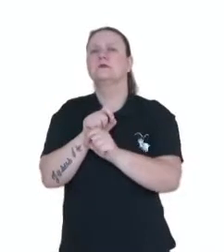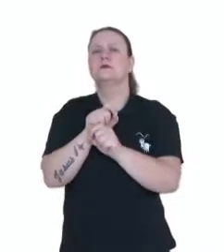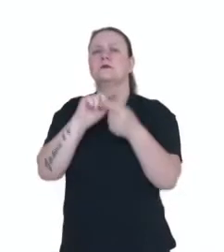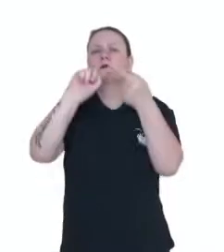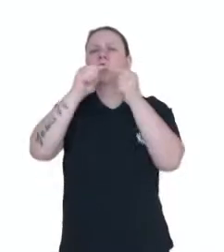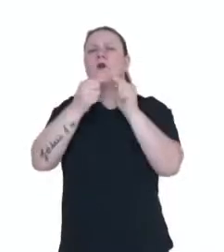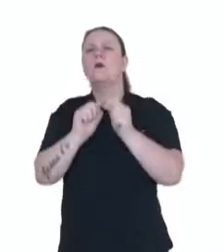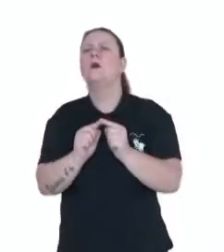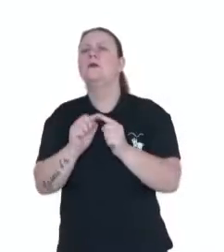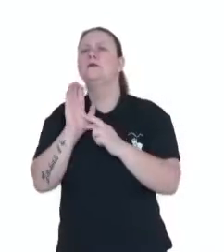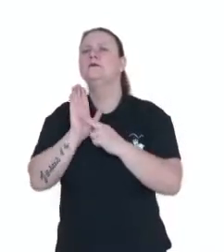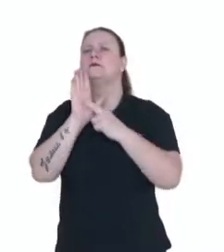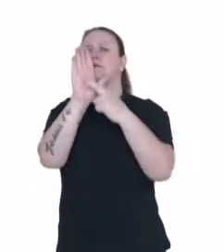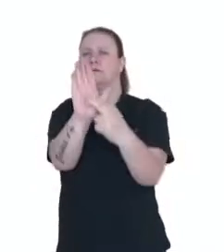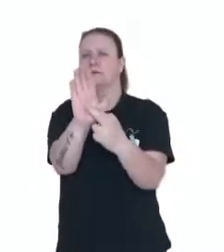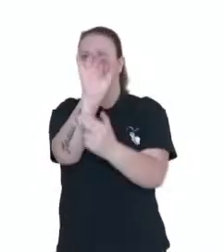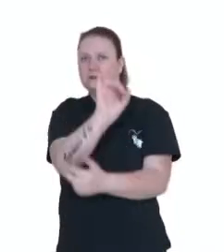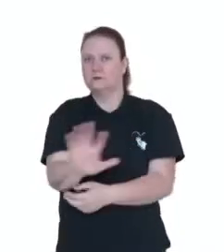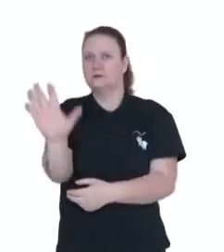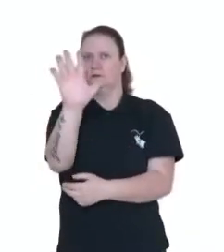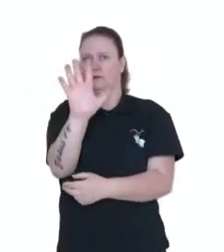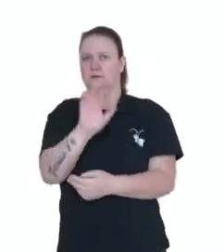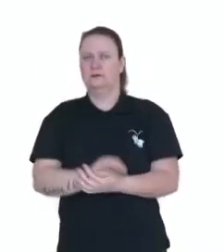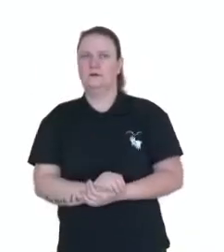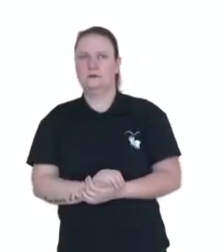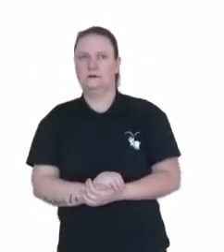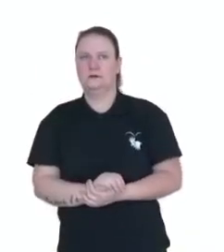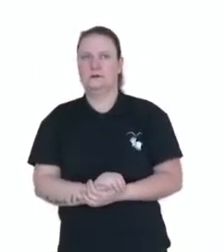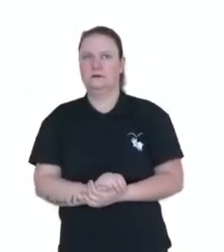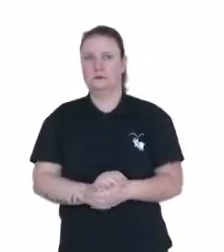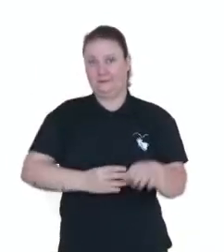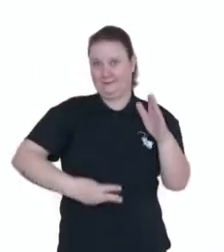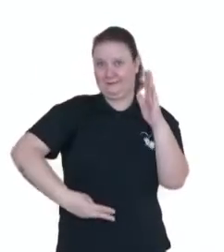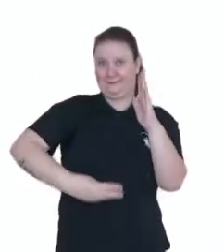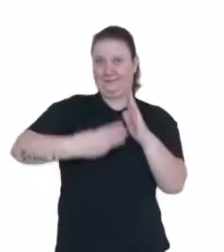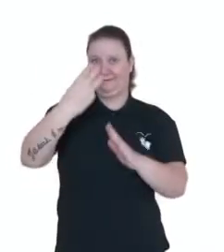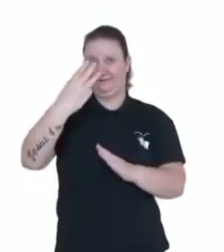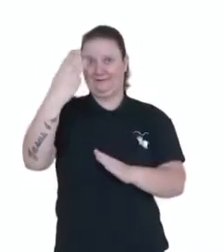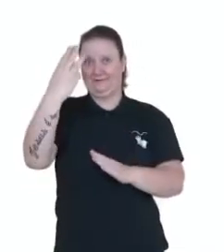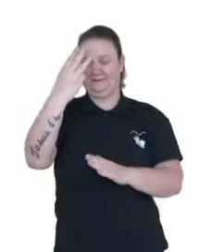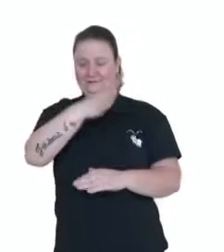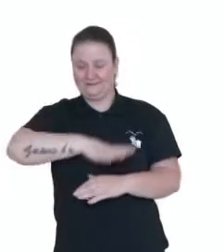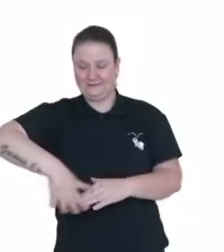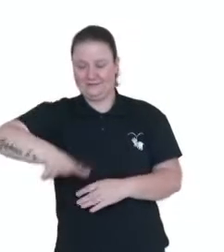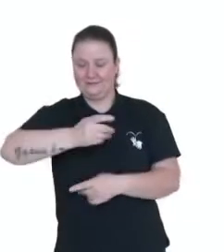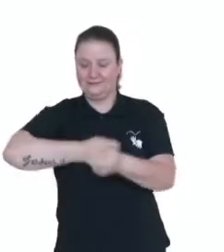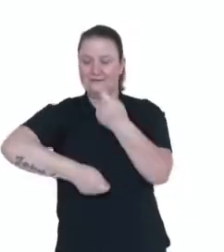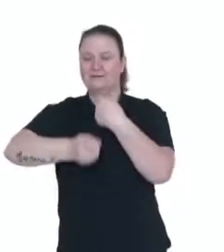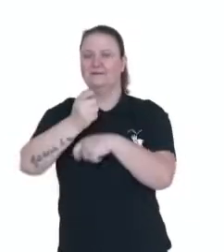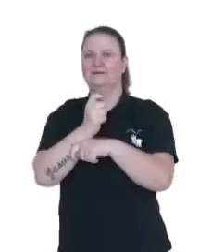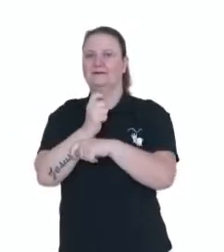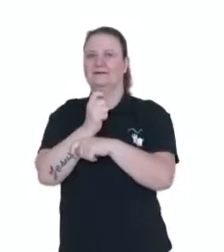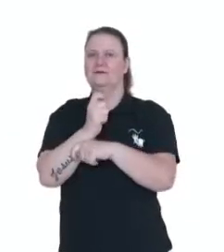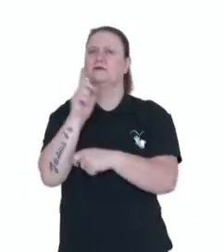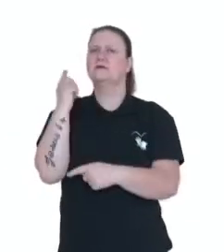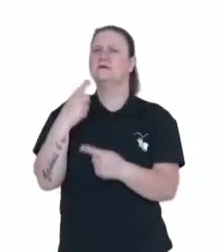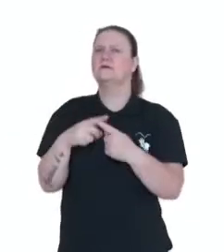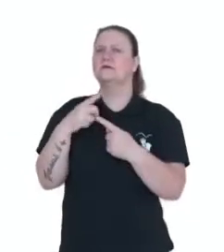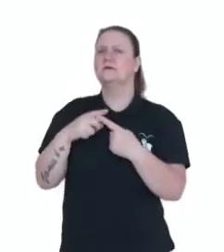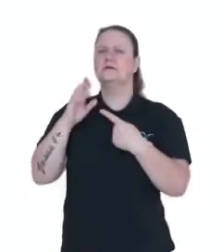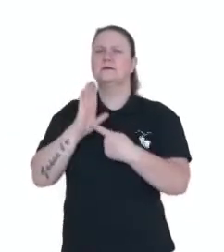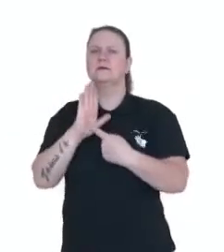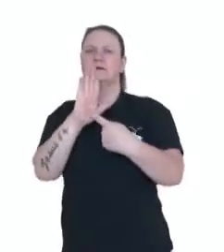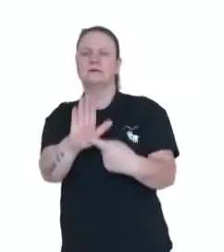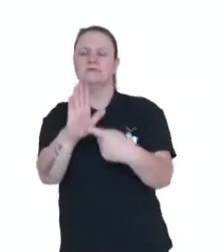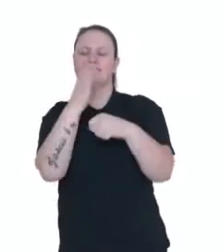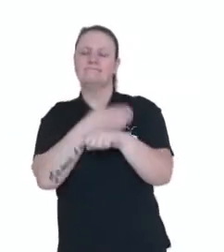representado por essa imagem? Certamente o setor terciário, porque eu tenho aqui um destaque para